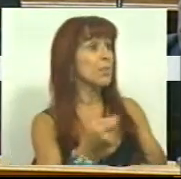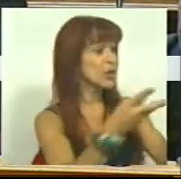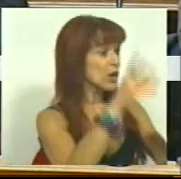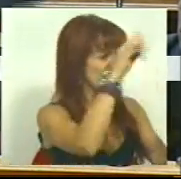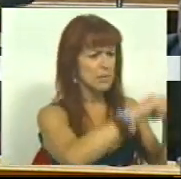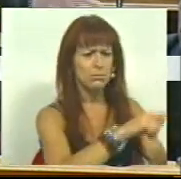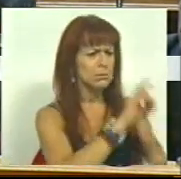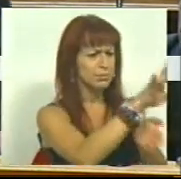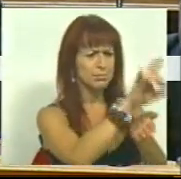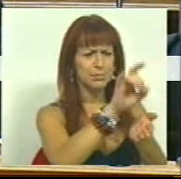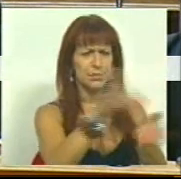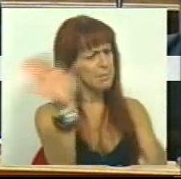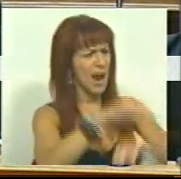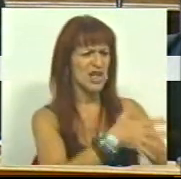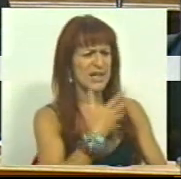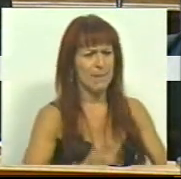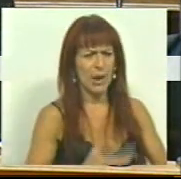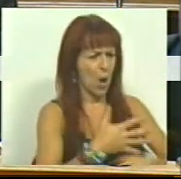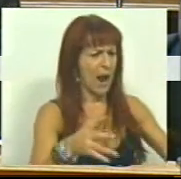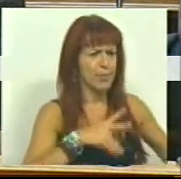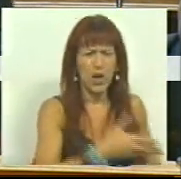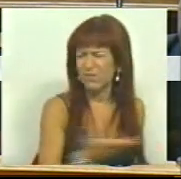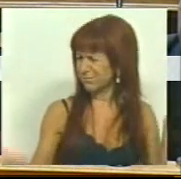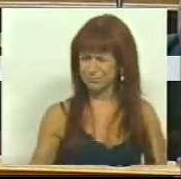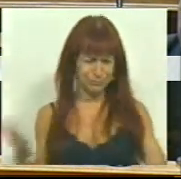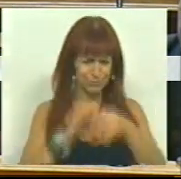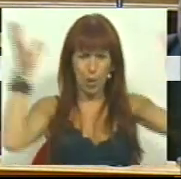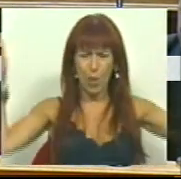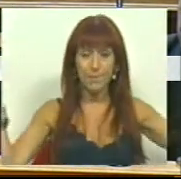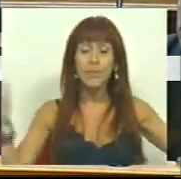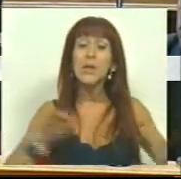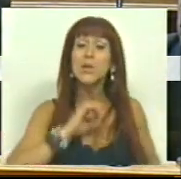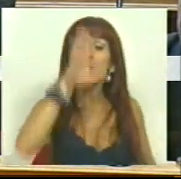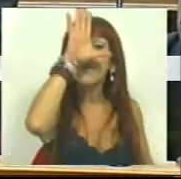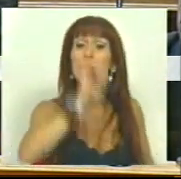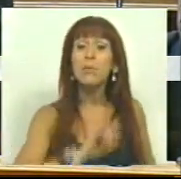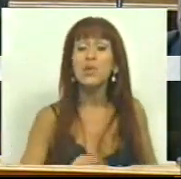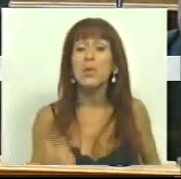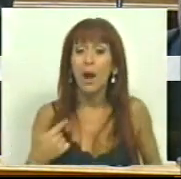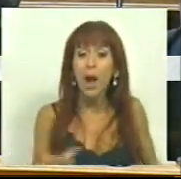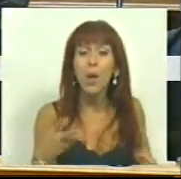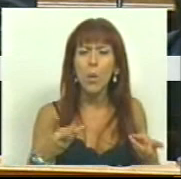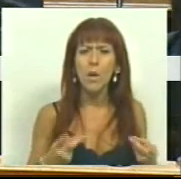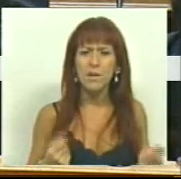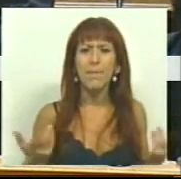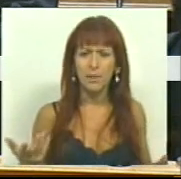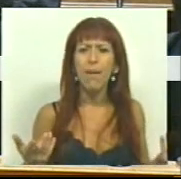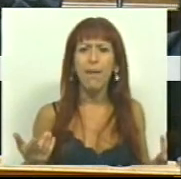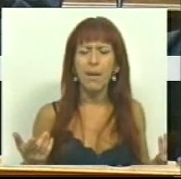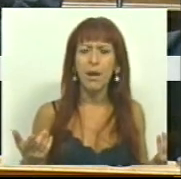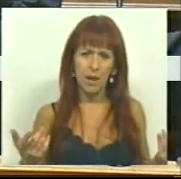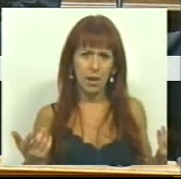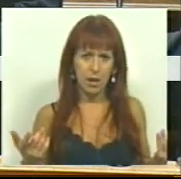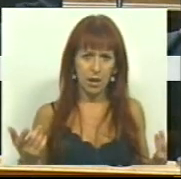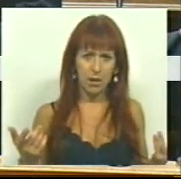o orçamento do Estado que diz que vai haver mais desemprego em Portugal. Sr. Primeiro-Ministro, é um orçamento que